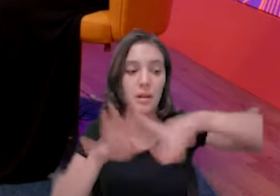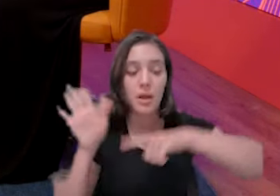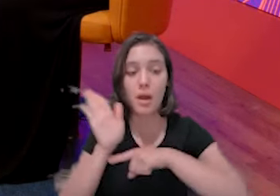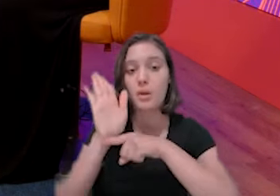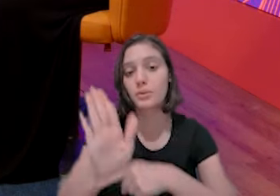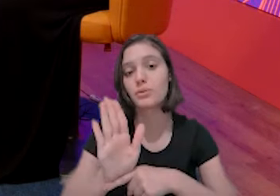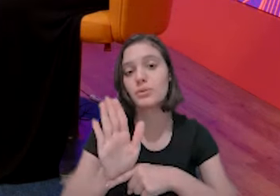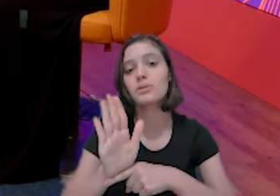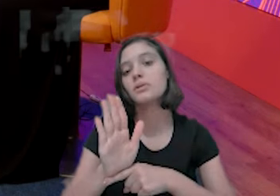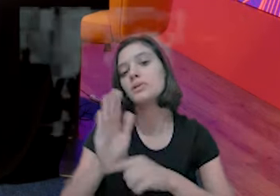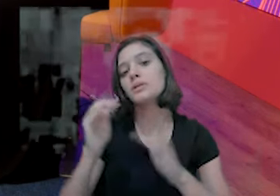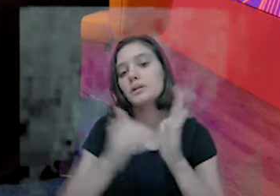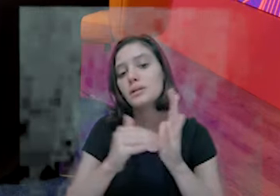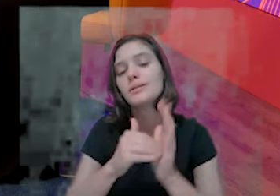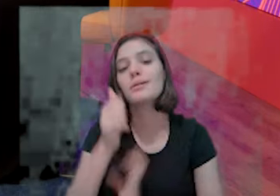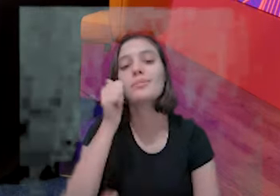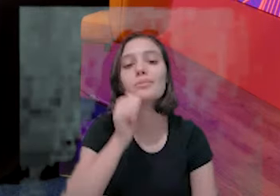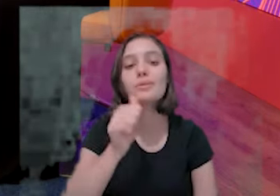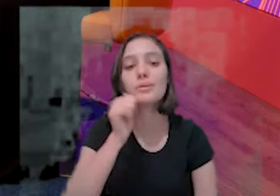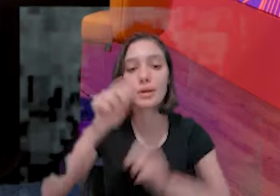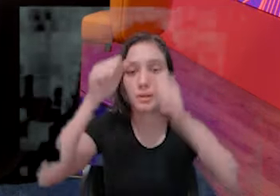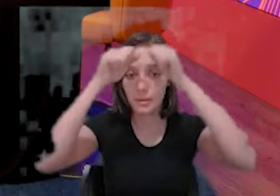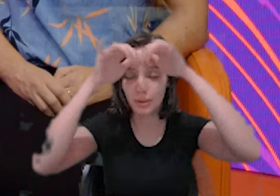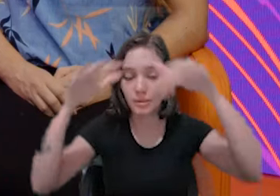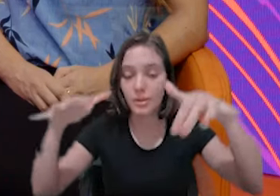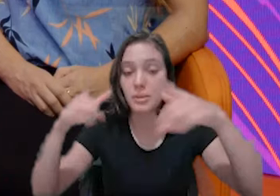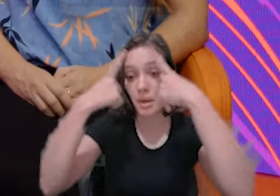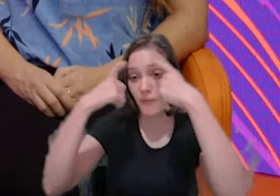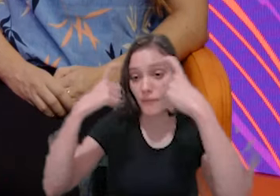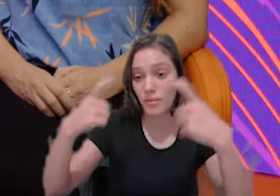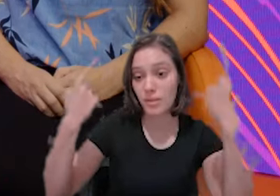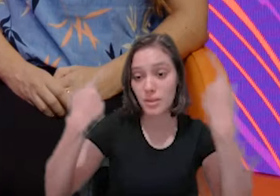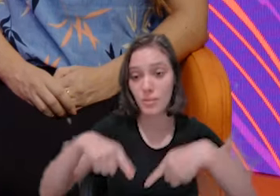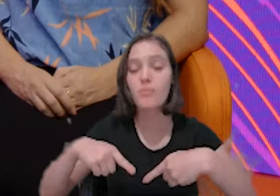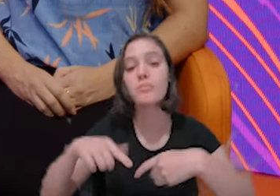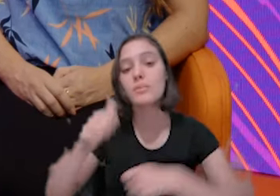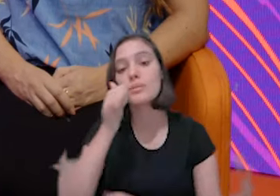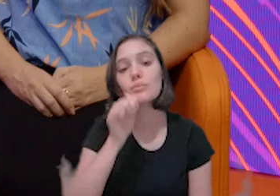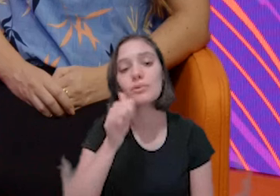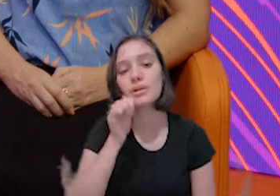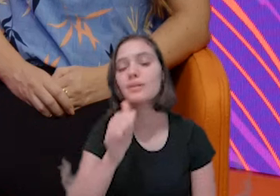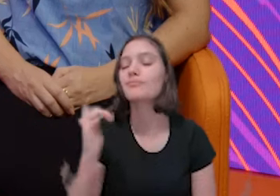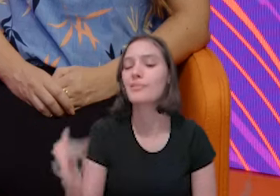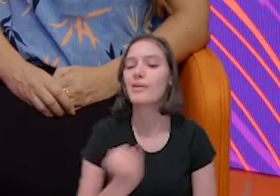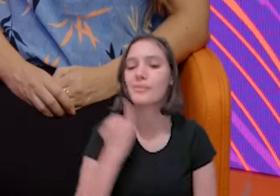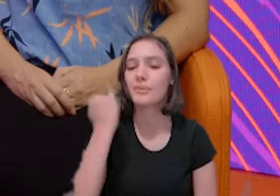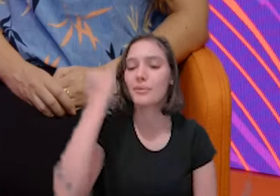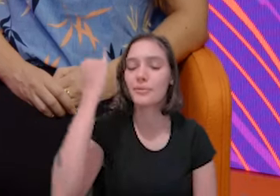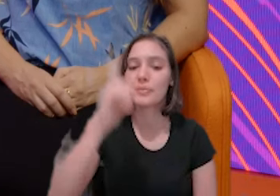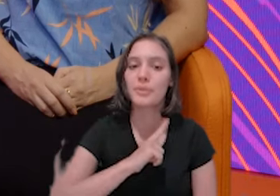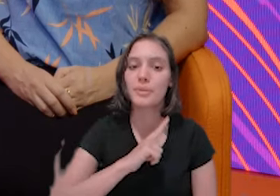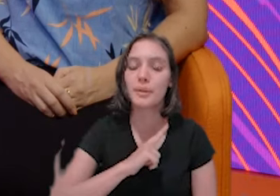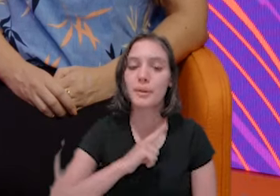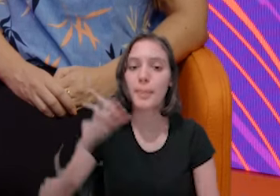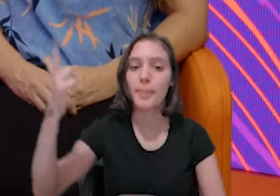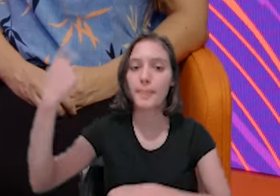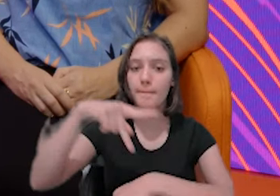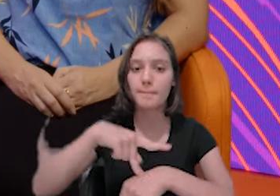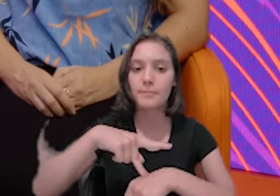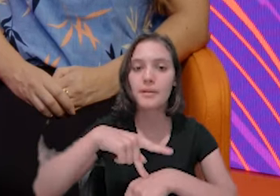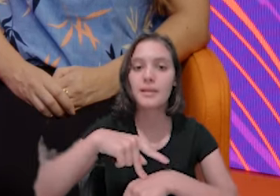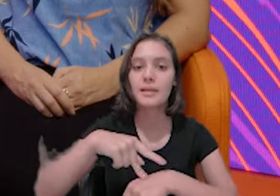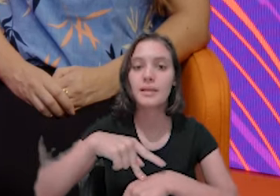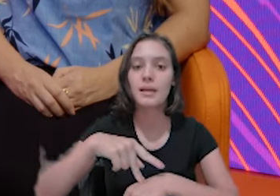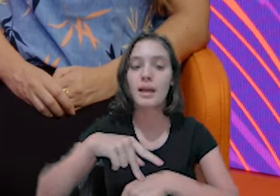É muito importante. Tem alguns países que é muito mais frequente que outros. Eu não vi muito da Venezuela,